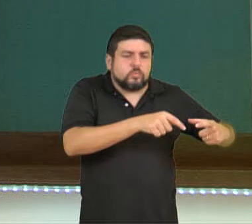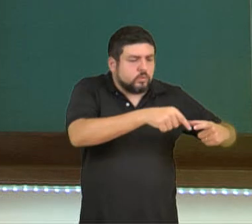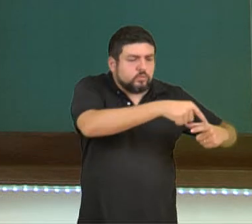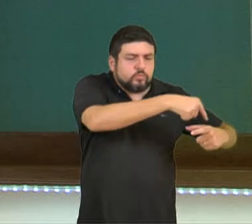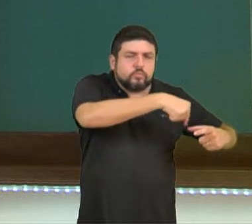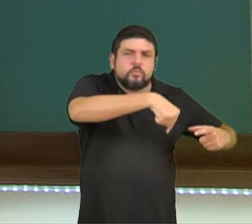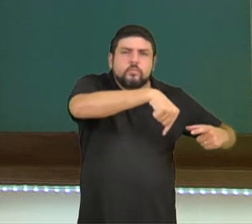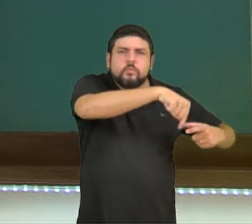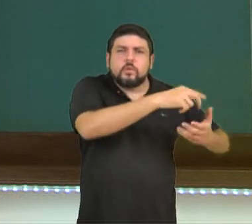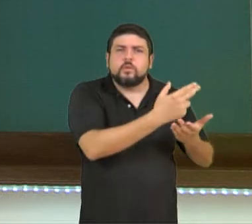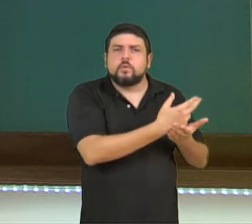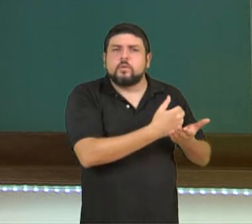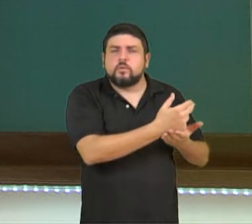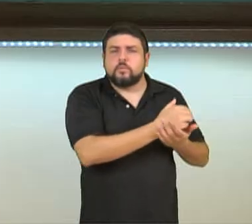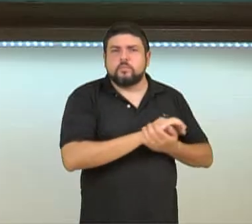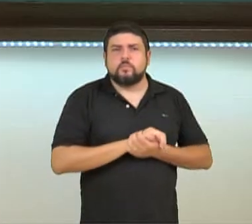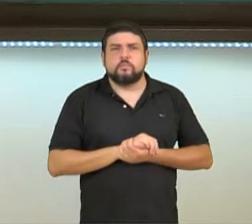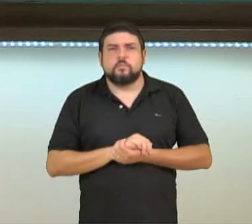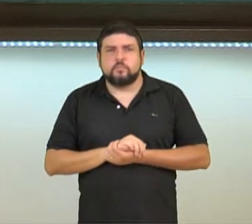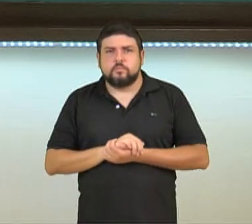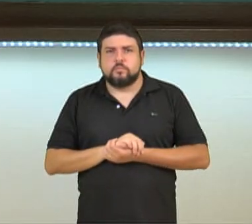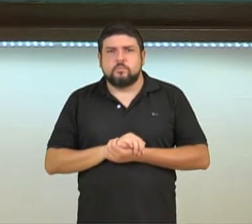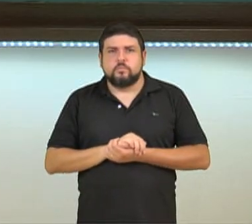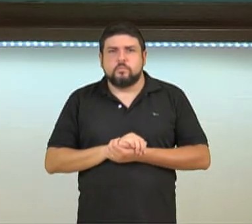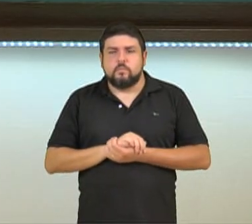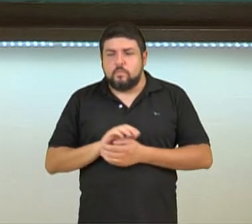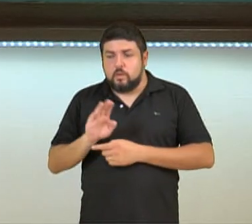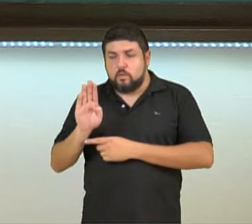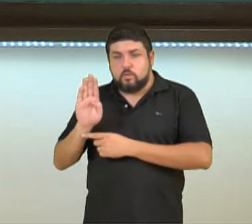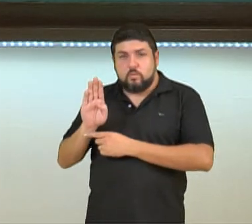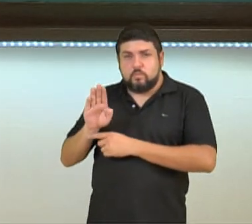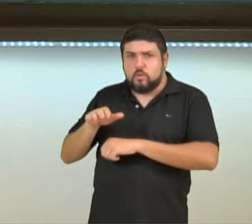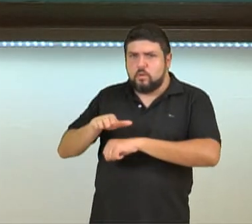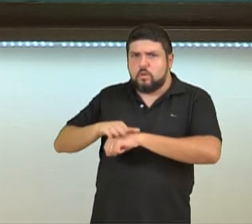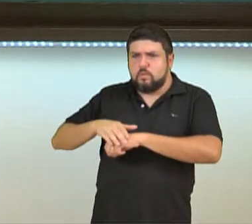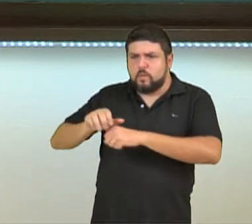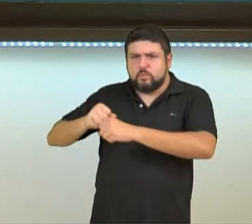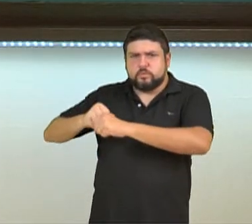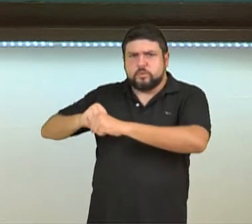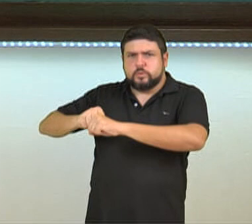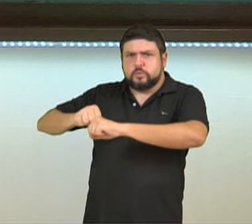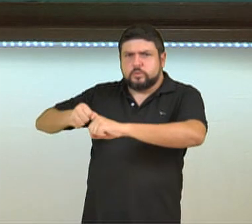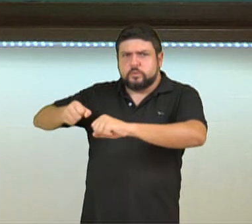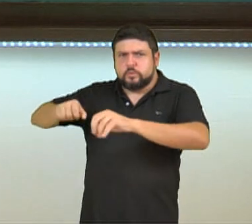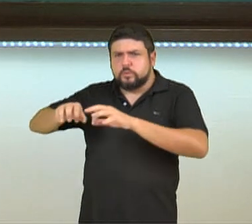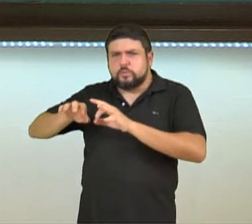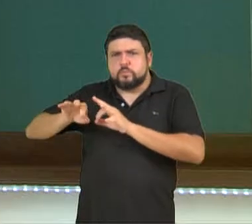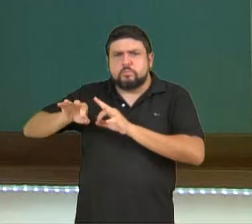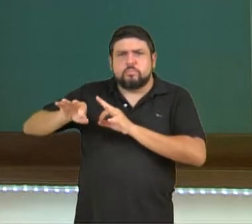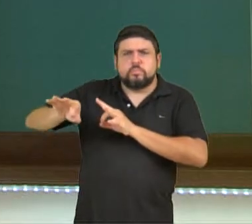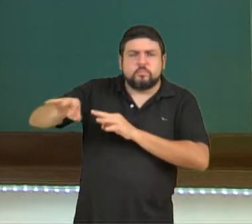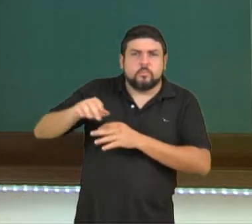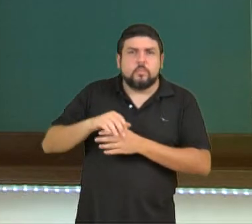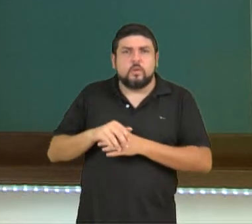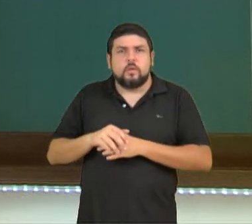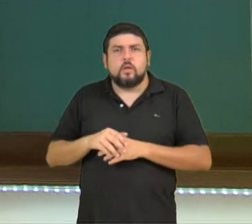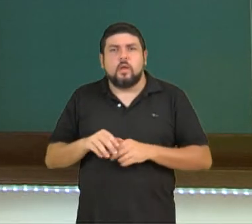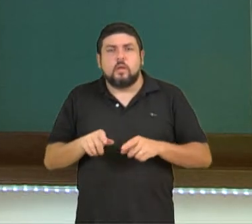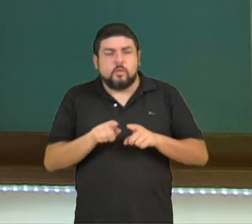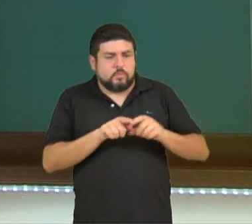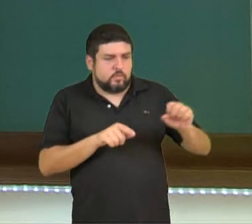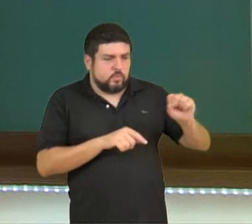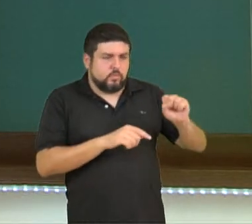O campo, no campo aqui do beisebol raio é maior e a distância das bases consequentemente também maior e a área do lançamento.